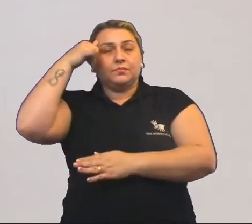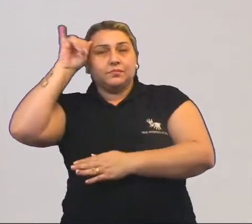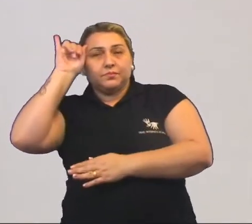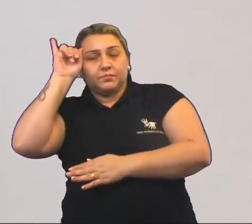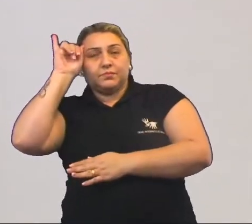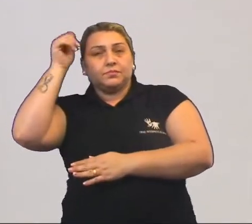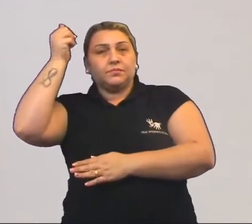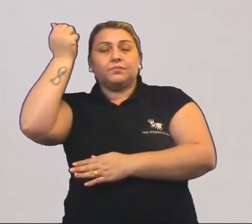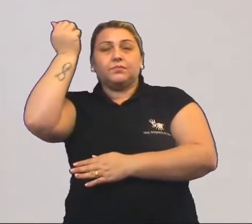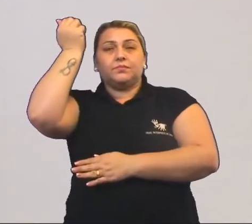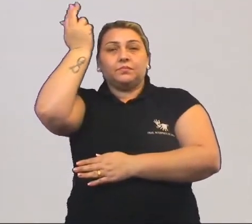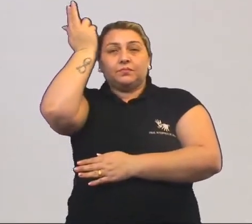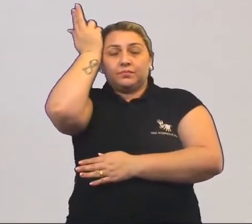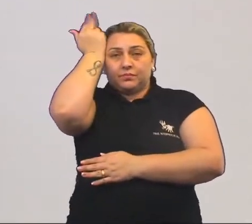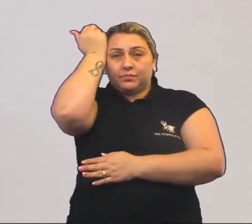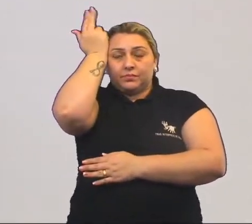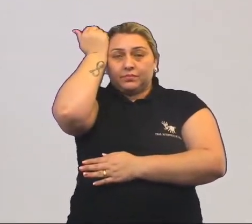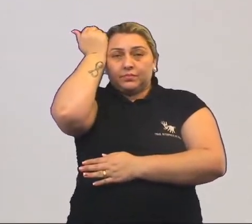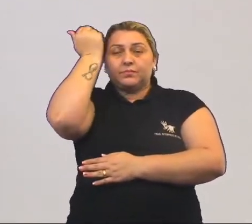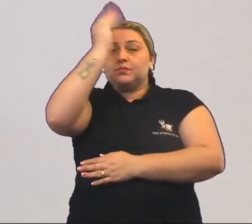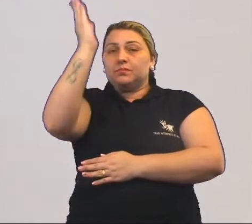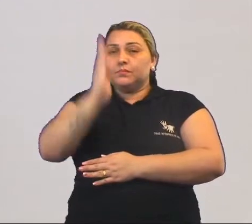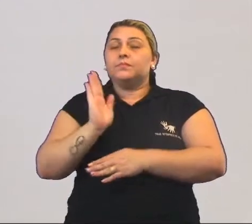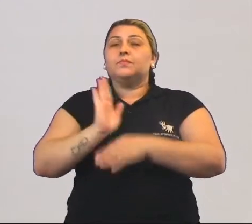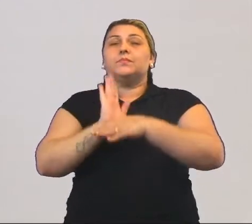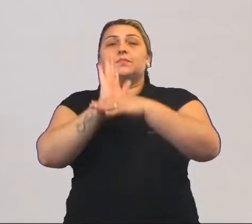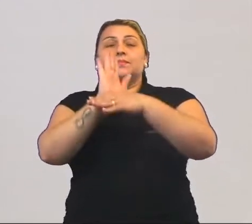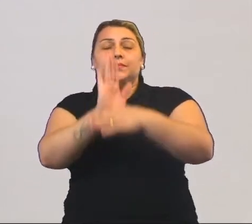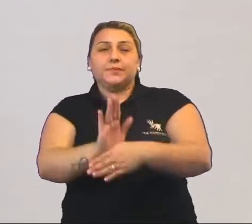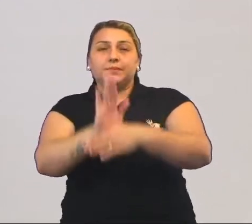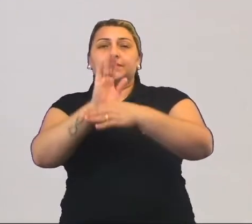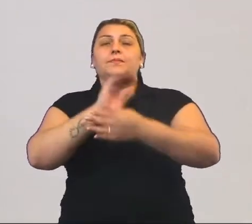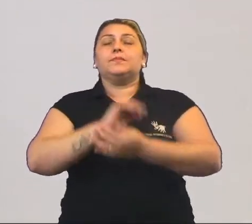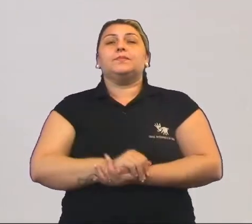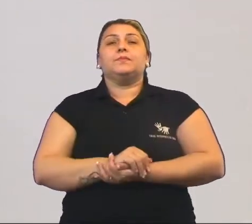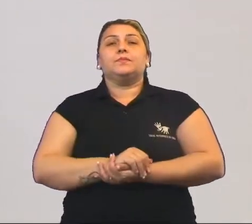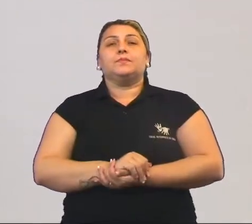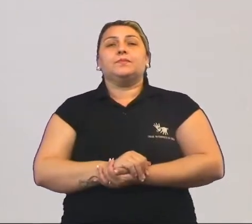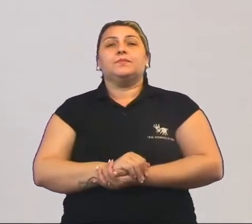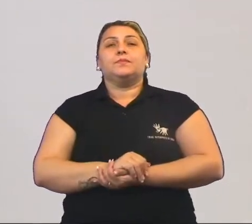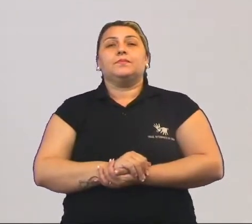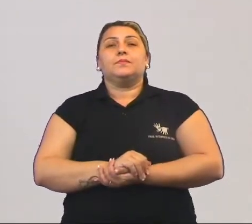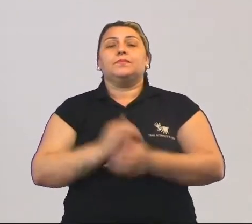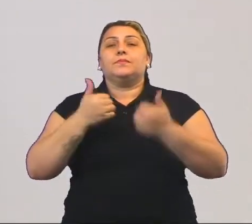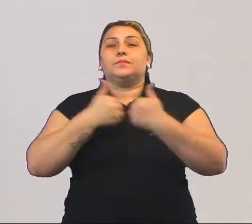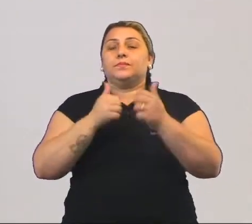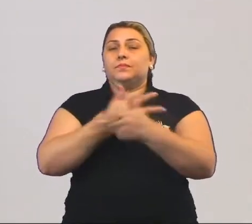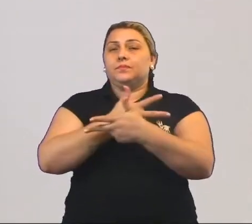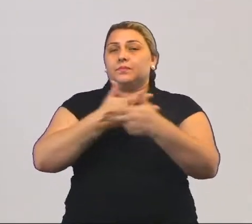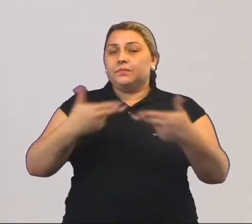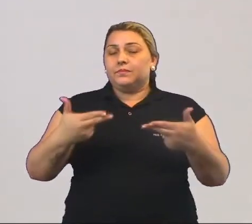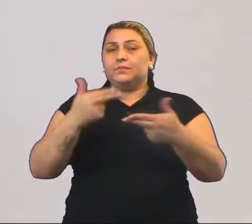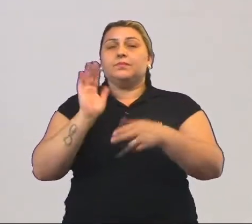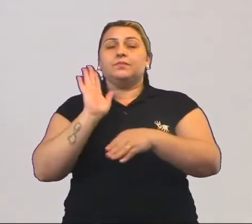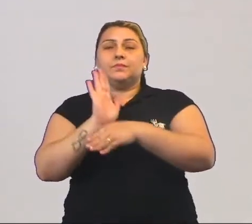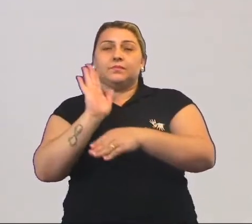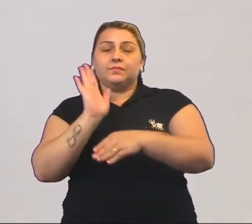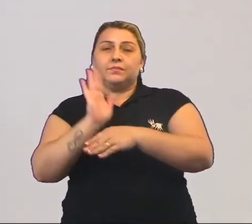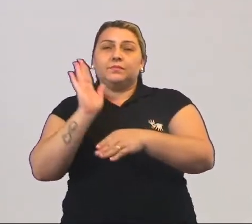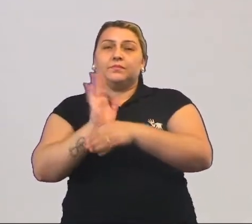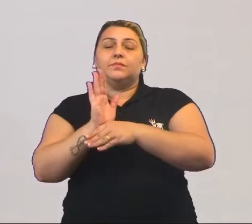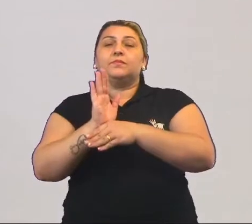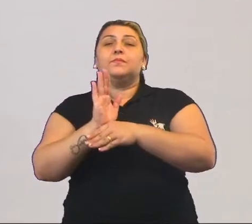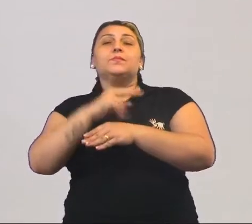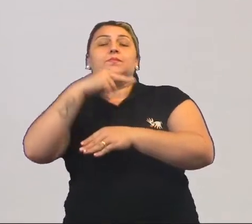cavalos para o Brasil, para que pudessem ajudá-lo aqui como meio de transporte, para ajudar nos engenhos de